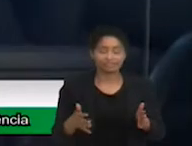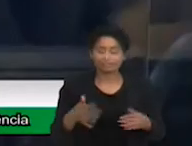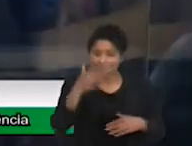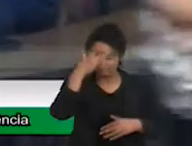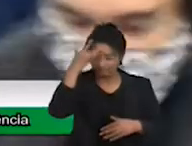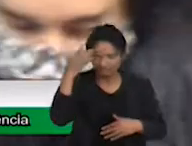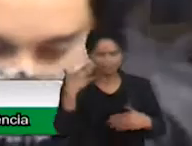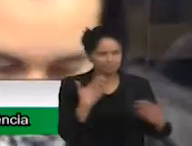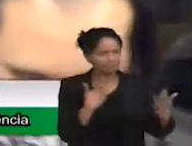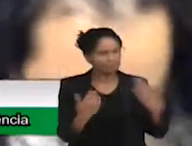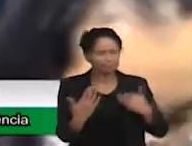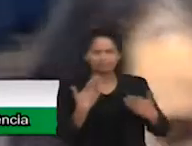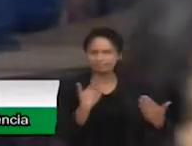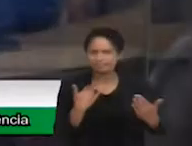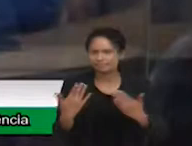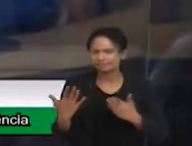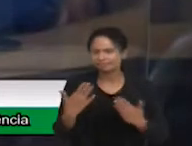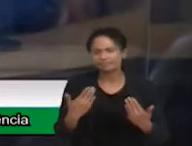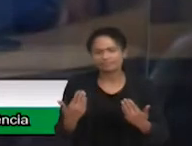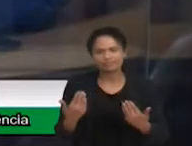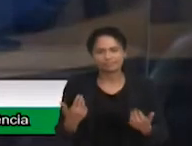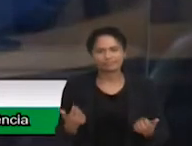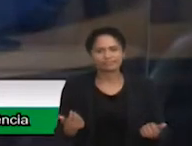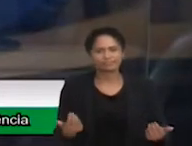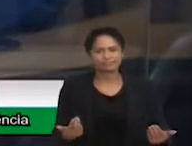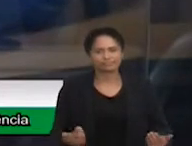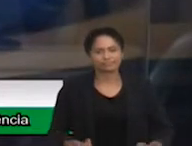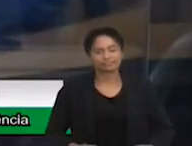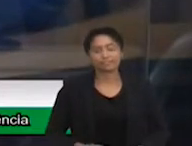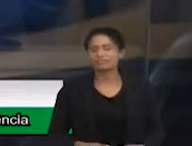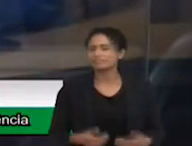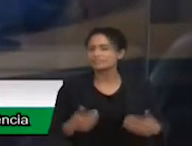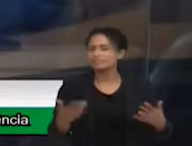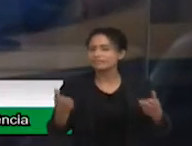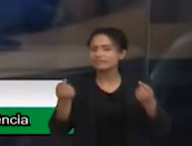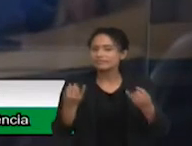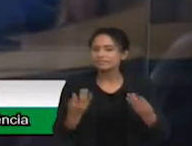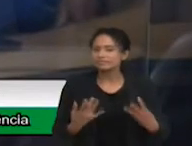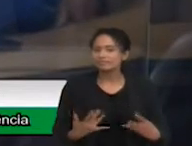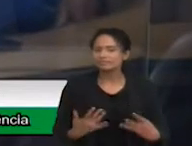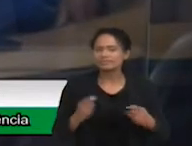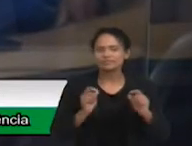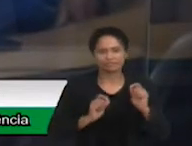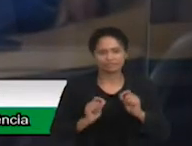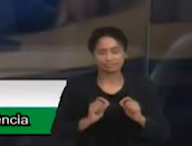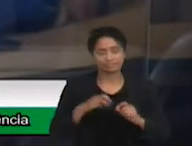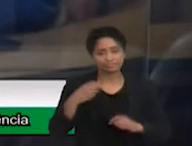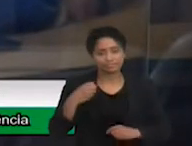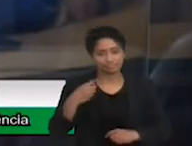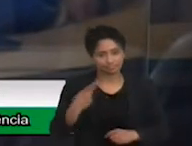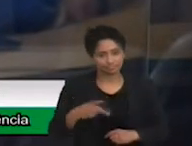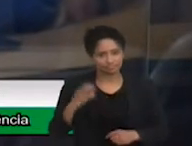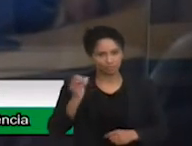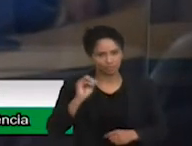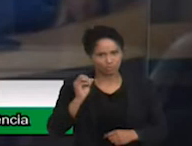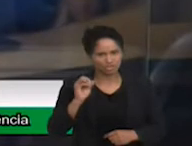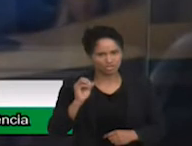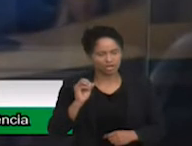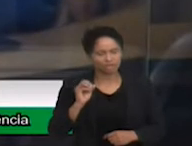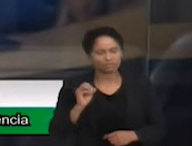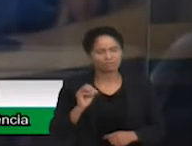falando sobre várias questões aqui na cidade, que geralmente uma mãe,